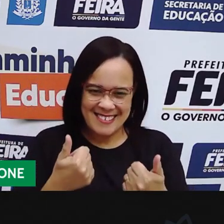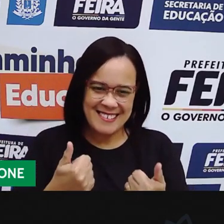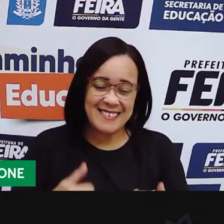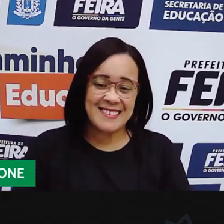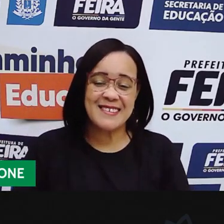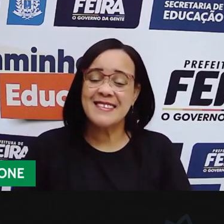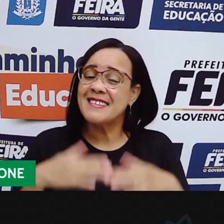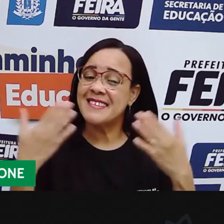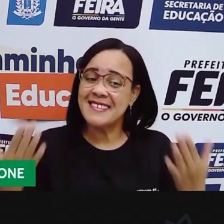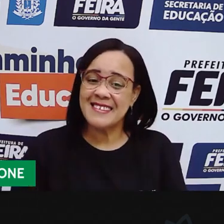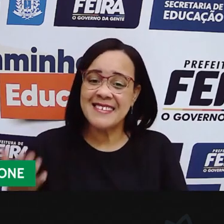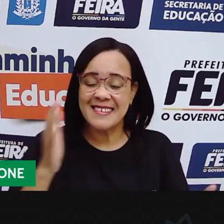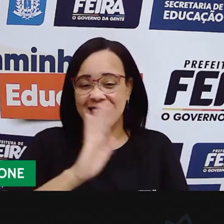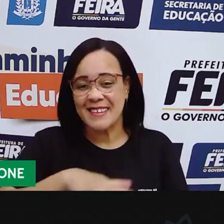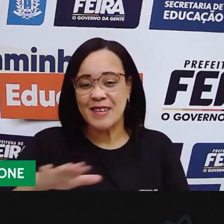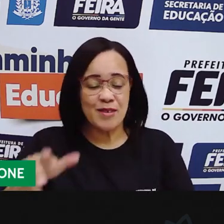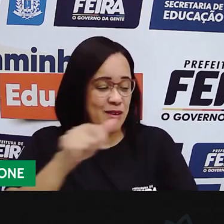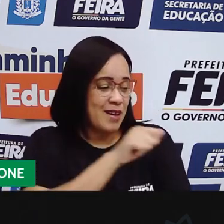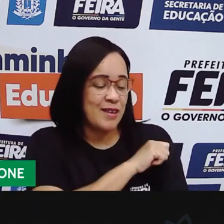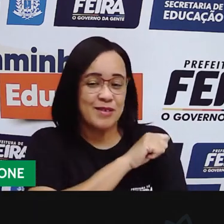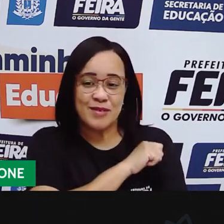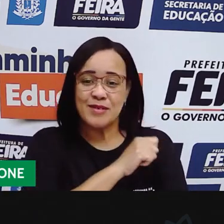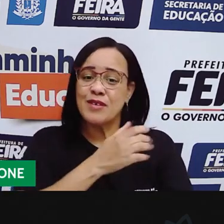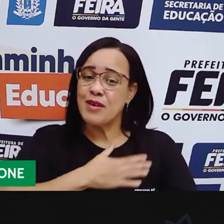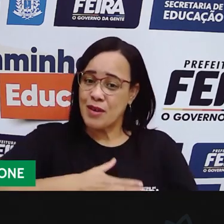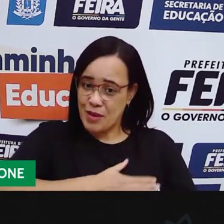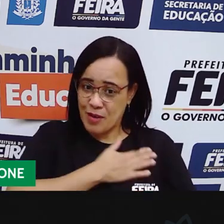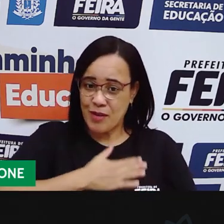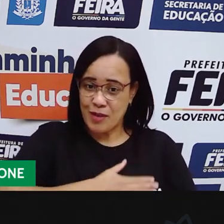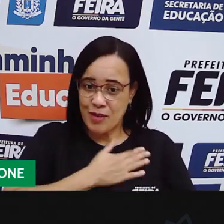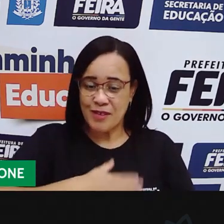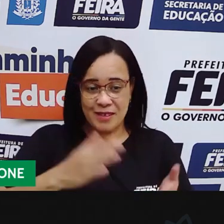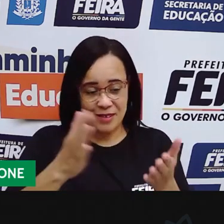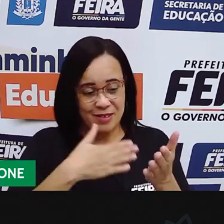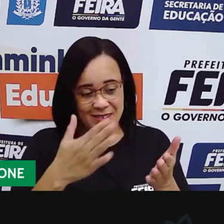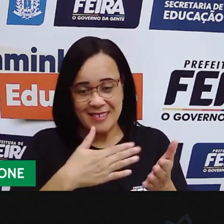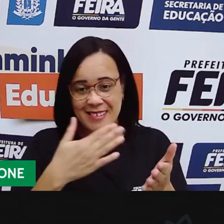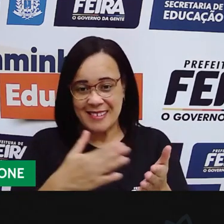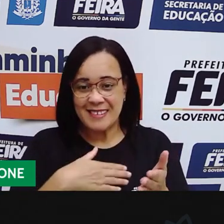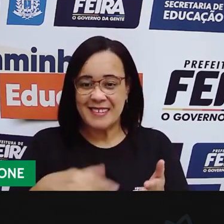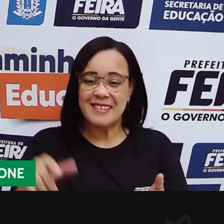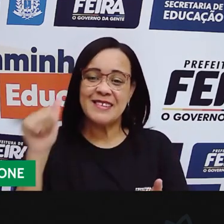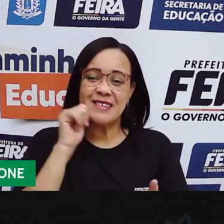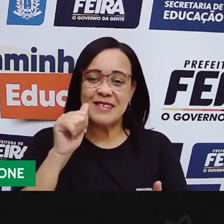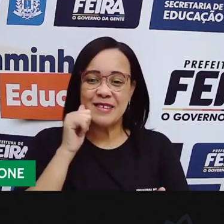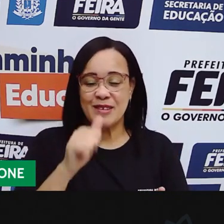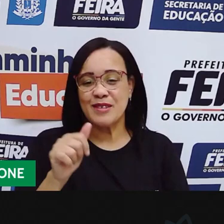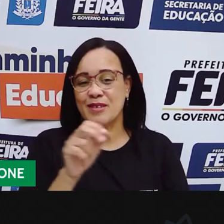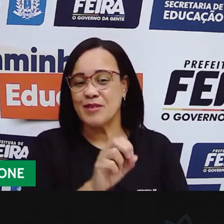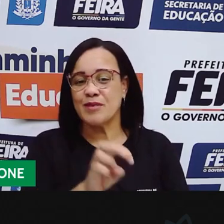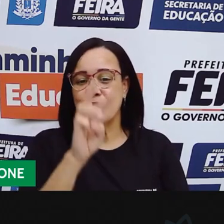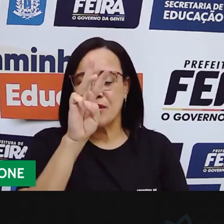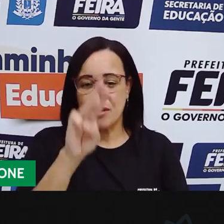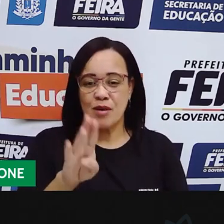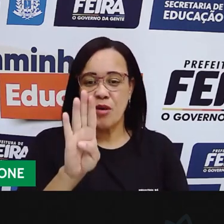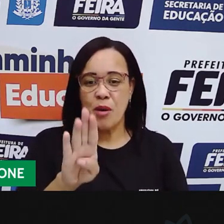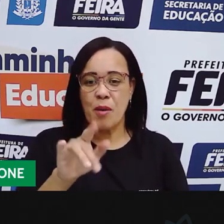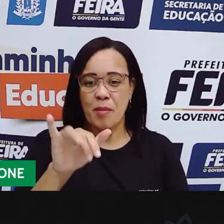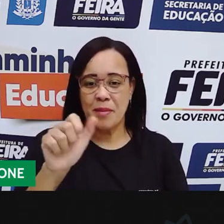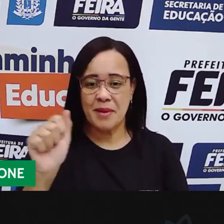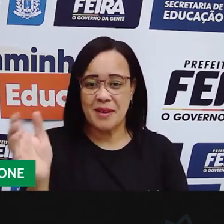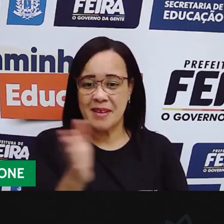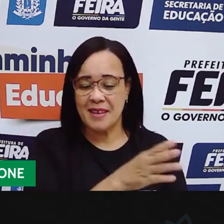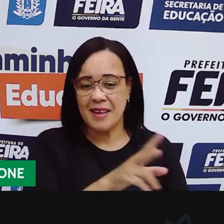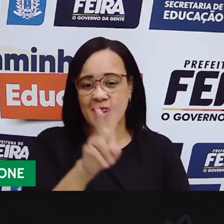Então, criançada, gostaram do livro de Bia Villela, O que tem na mata? Vimos,